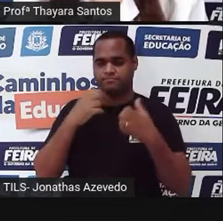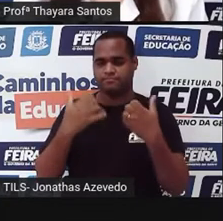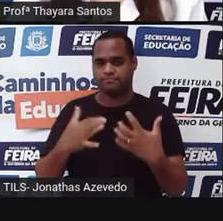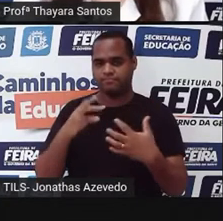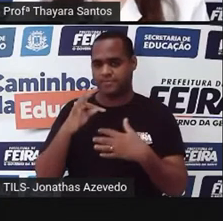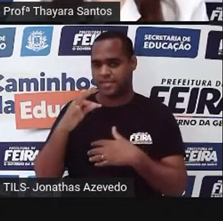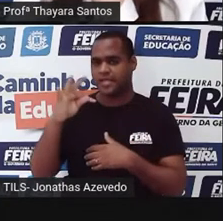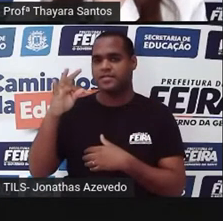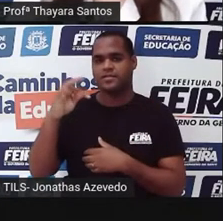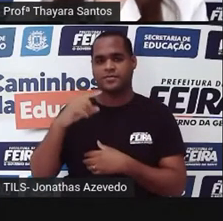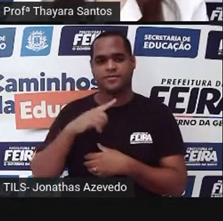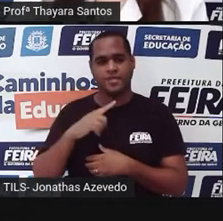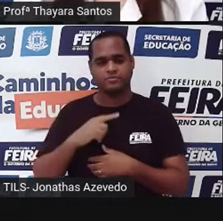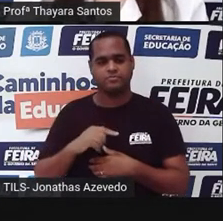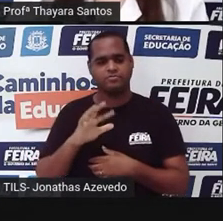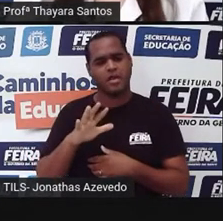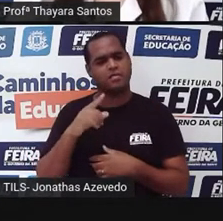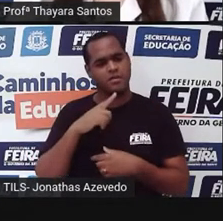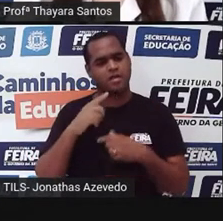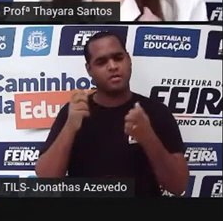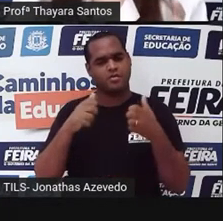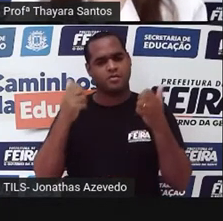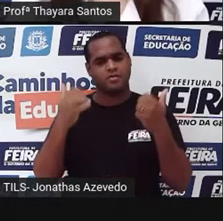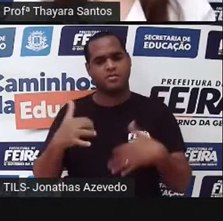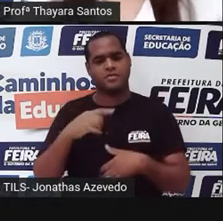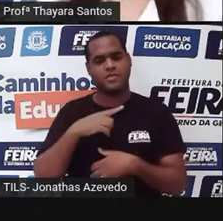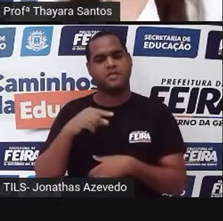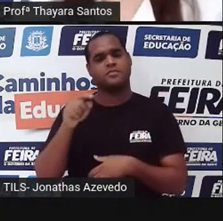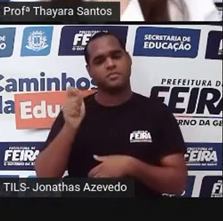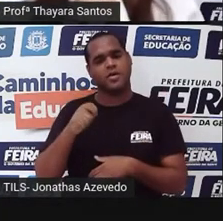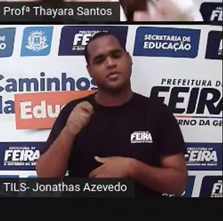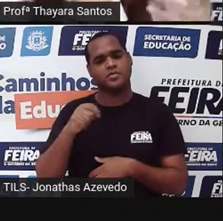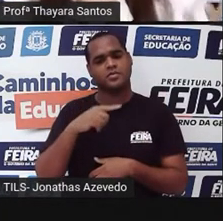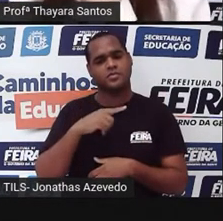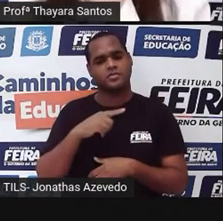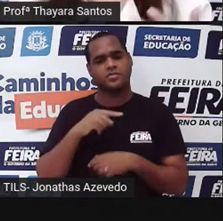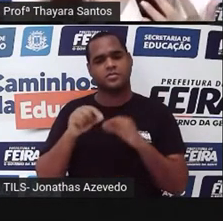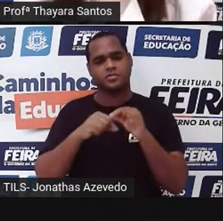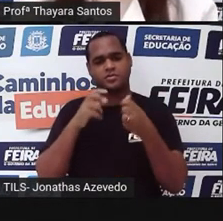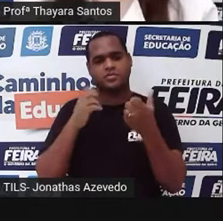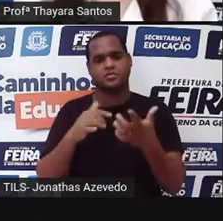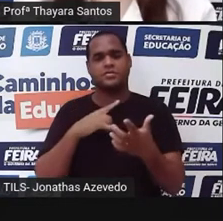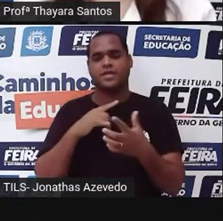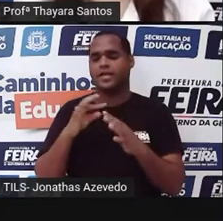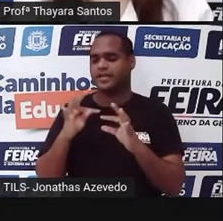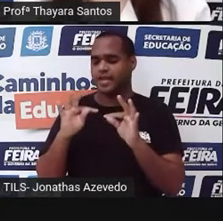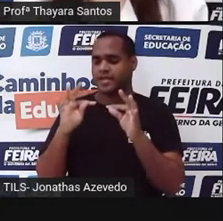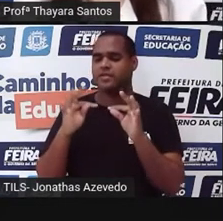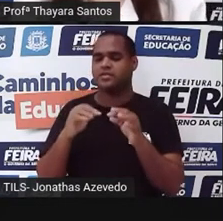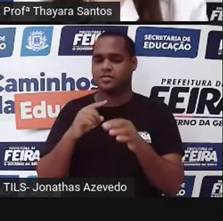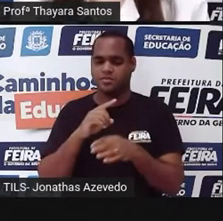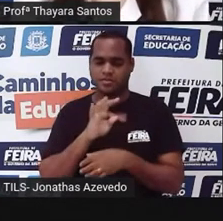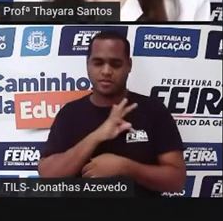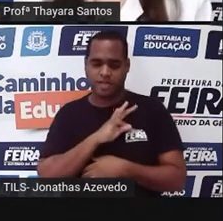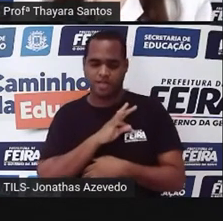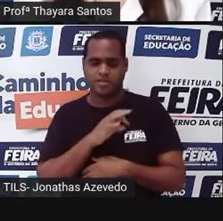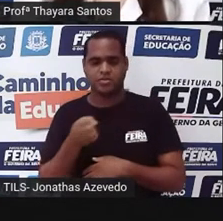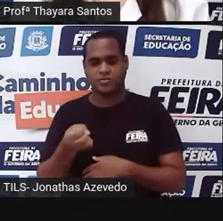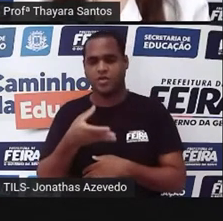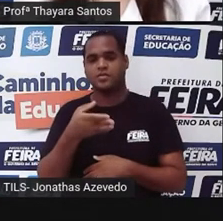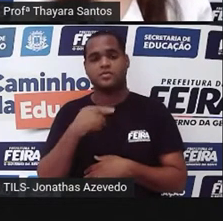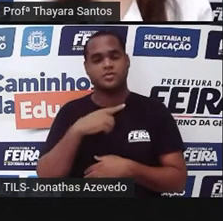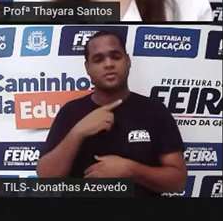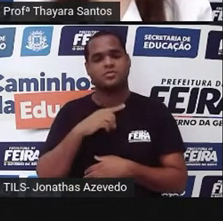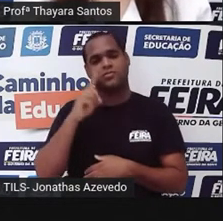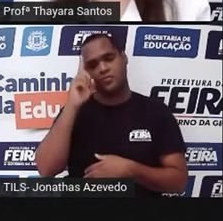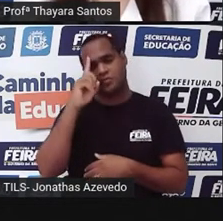Só que esses efeitos dos transgênicos, por ser, pela transgênia ser uma técnica relativamente nova, a gente